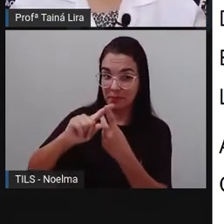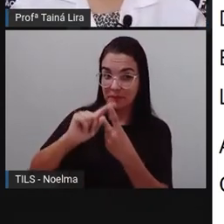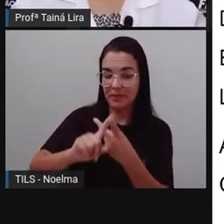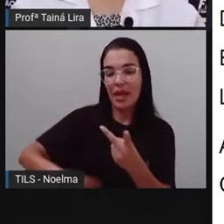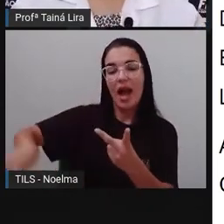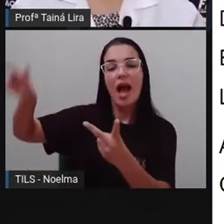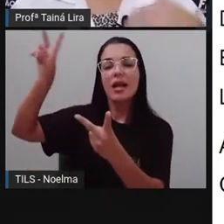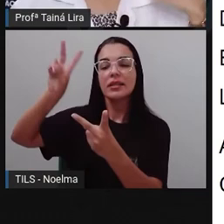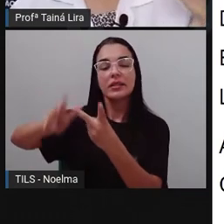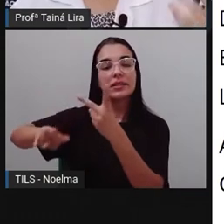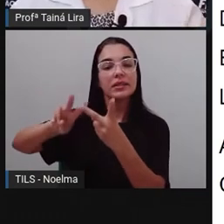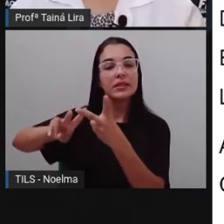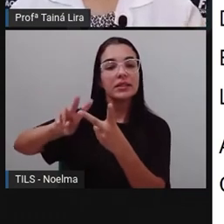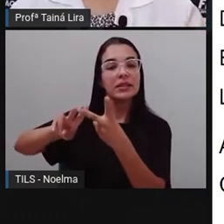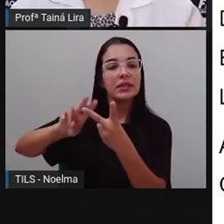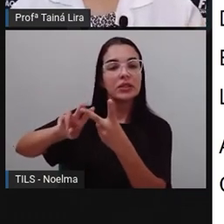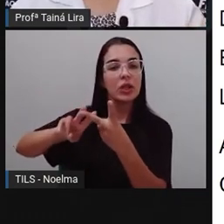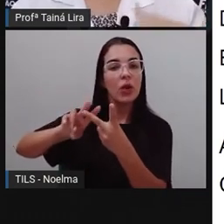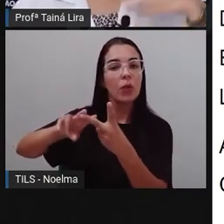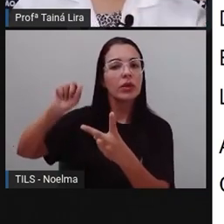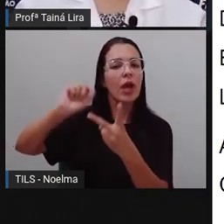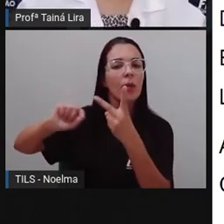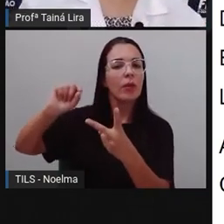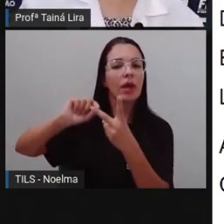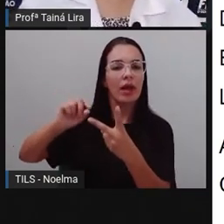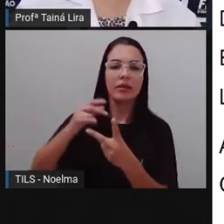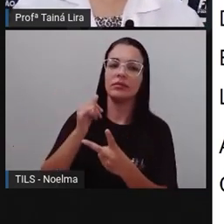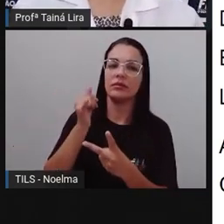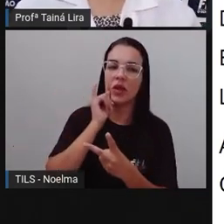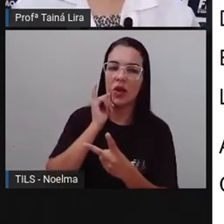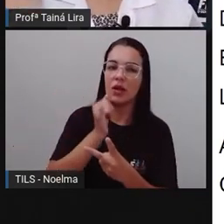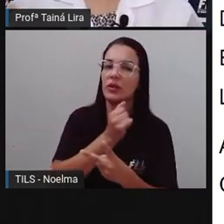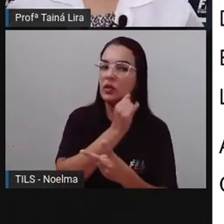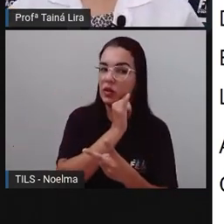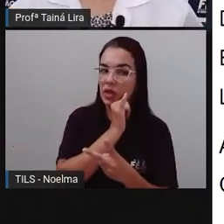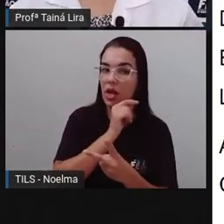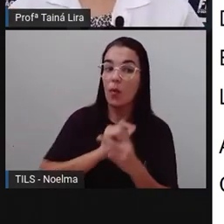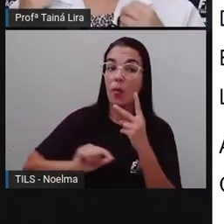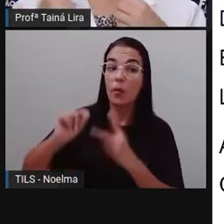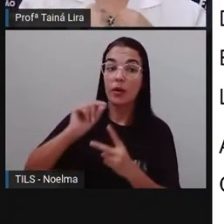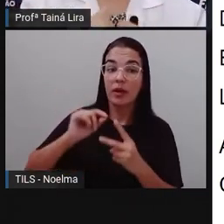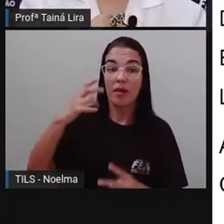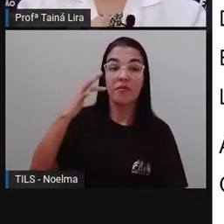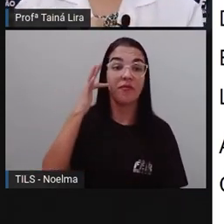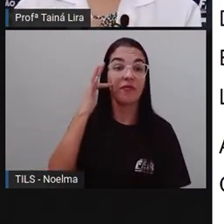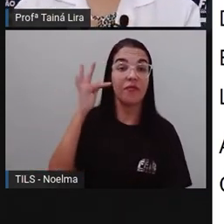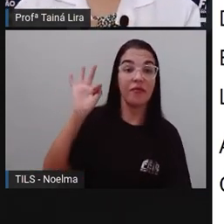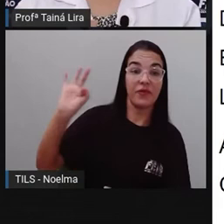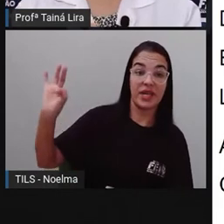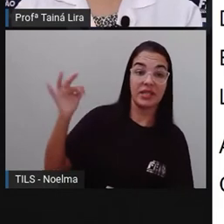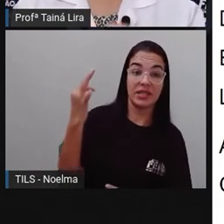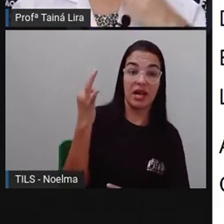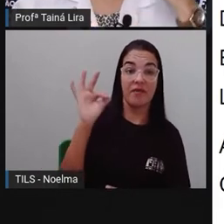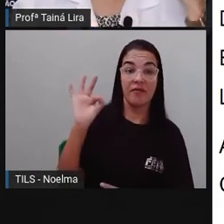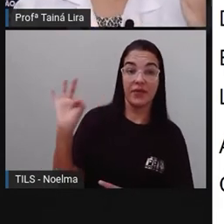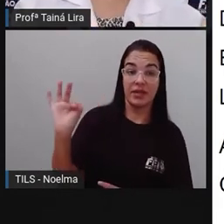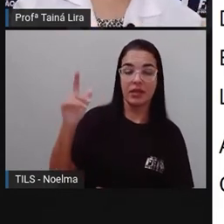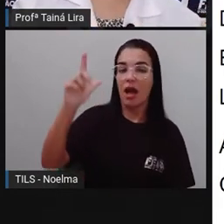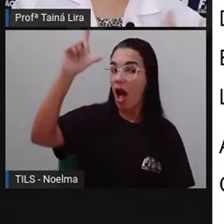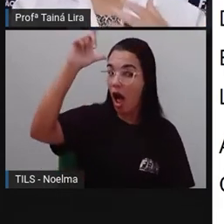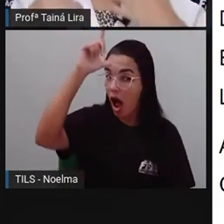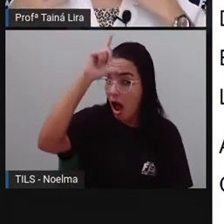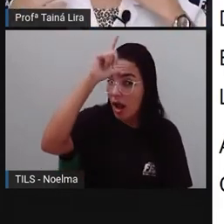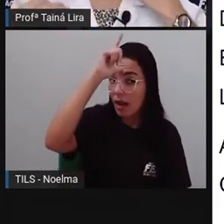E tivemos outros povos, os italianos, os franceses, os